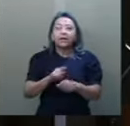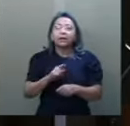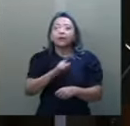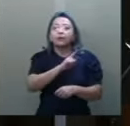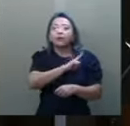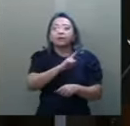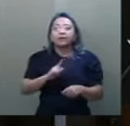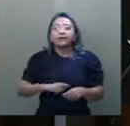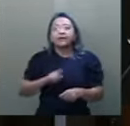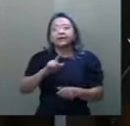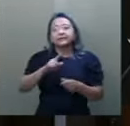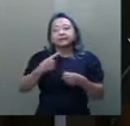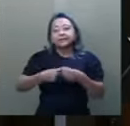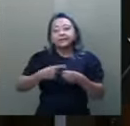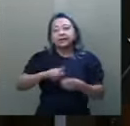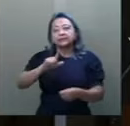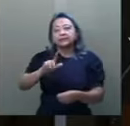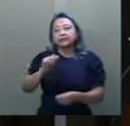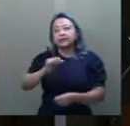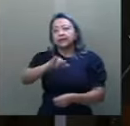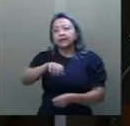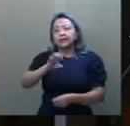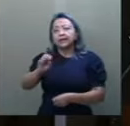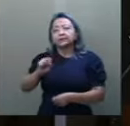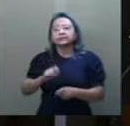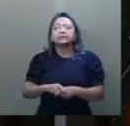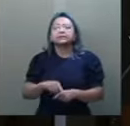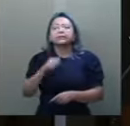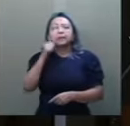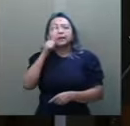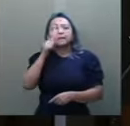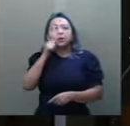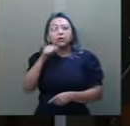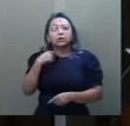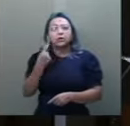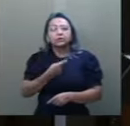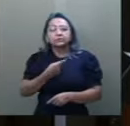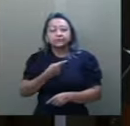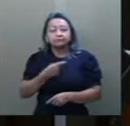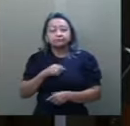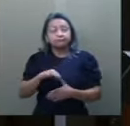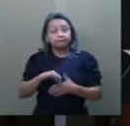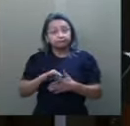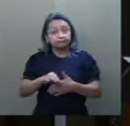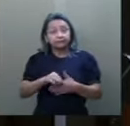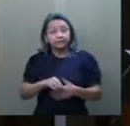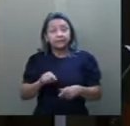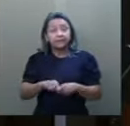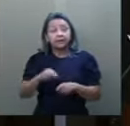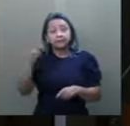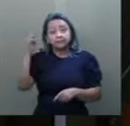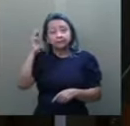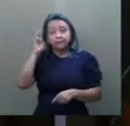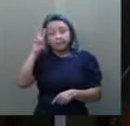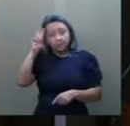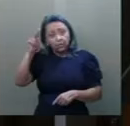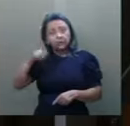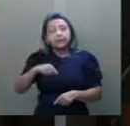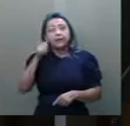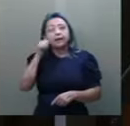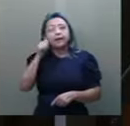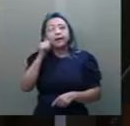A memória de dona militana, romanceira, bastião da nossa cultura popular. A memória da rainha do chorinho, Ademilde